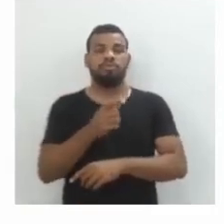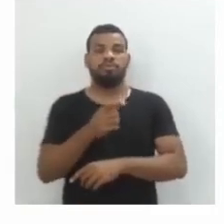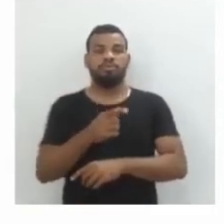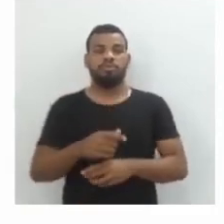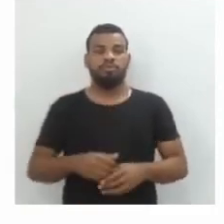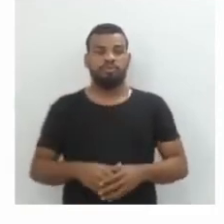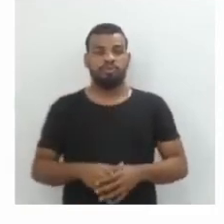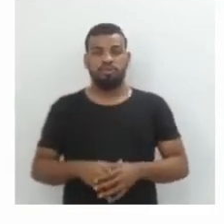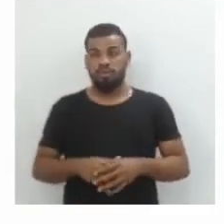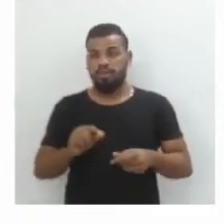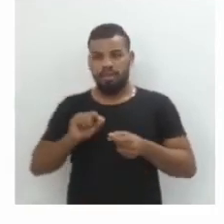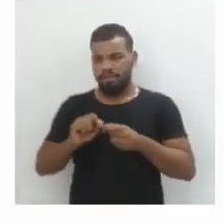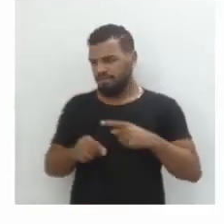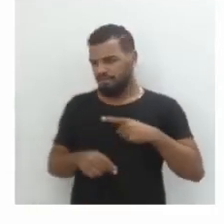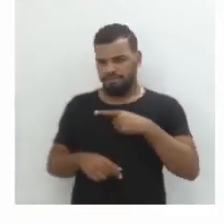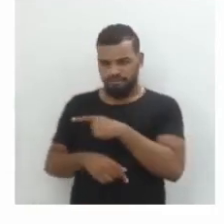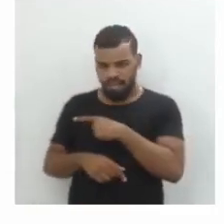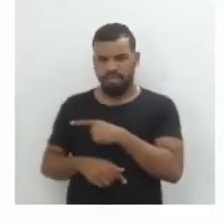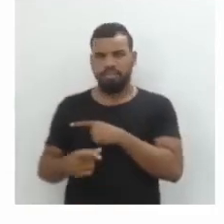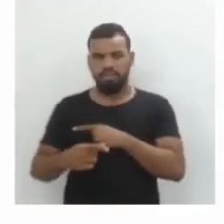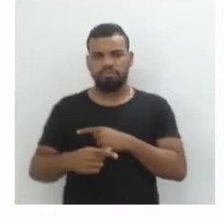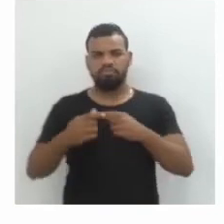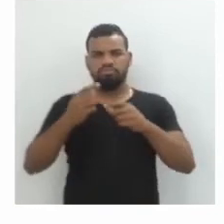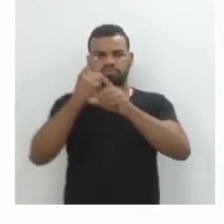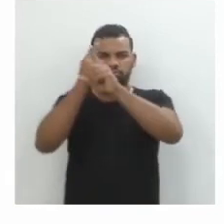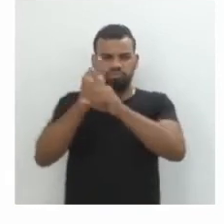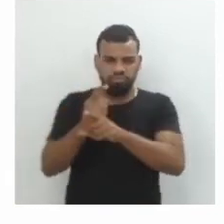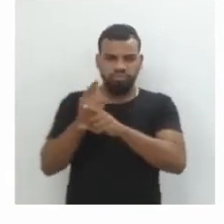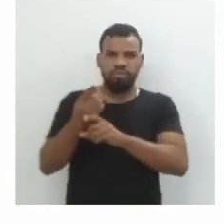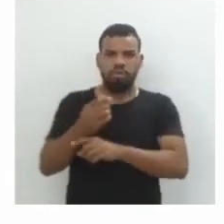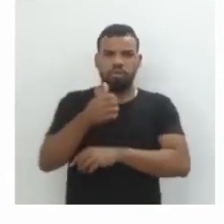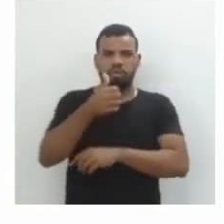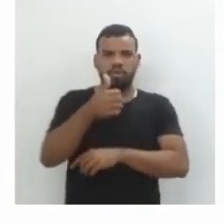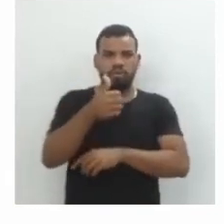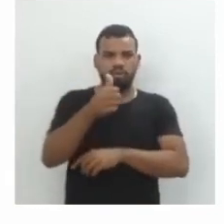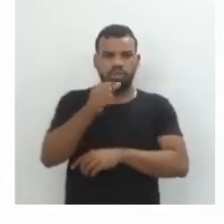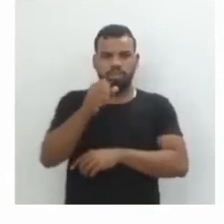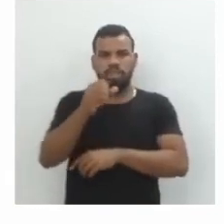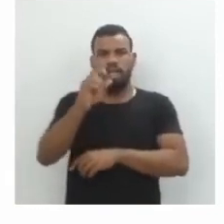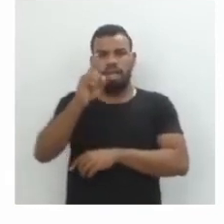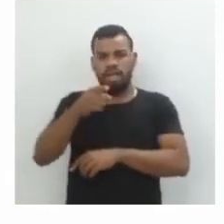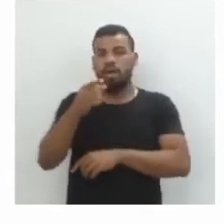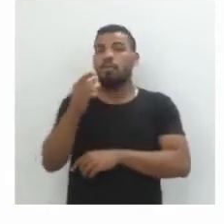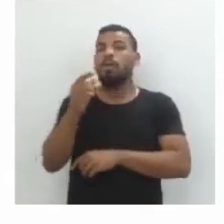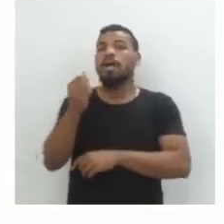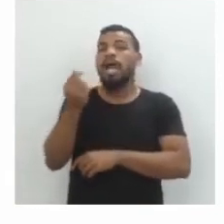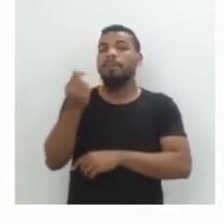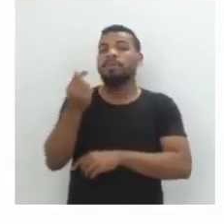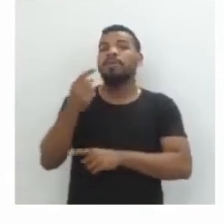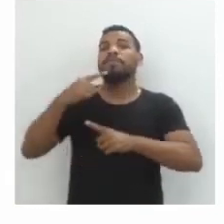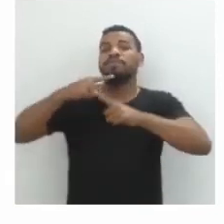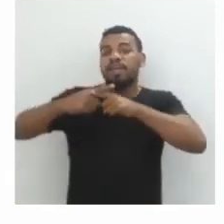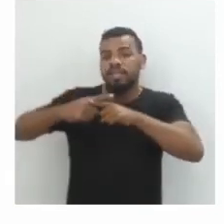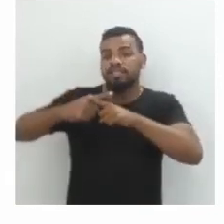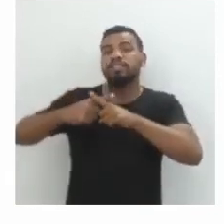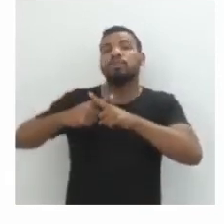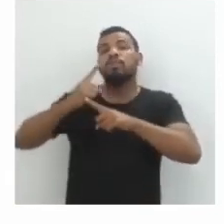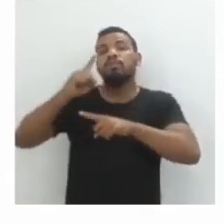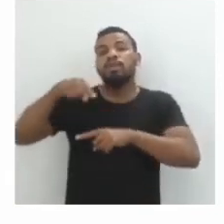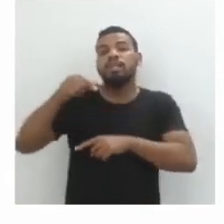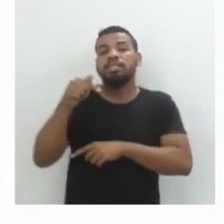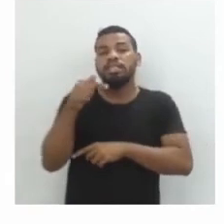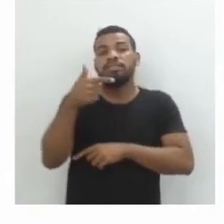operação, quando a gente calcula, a gente chega que R$ 864,00 é igual ao capital vezes R 1